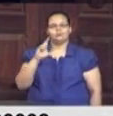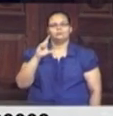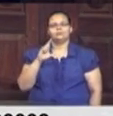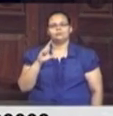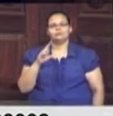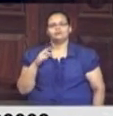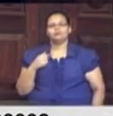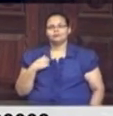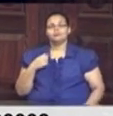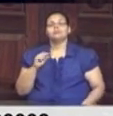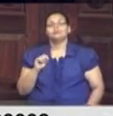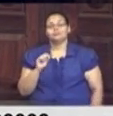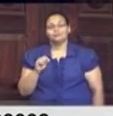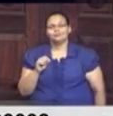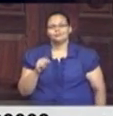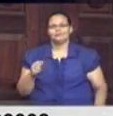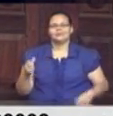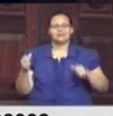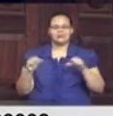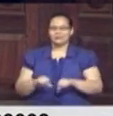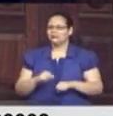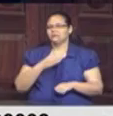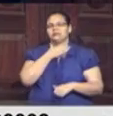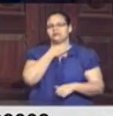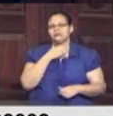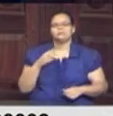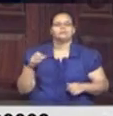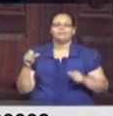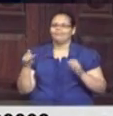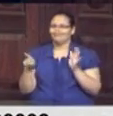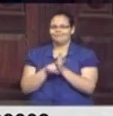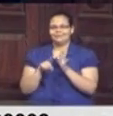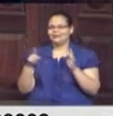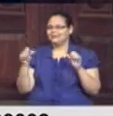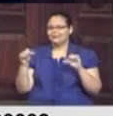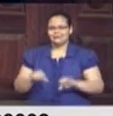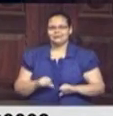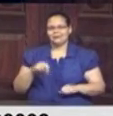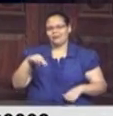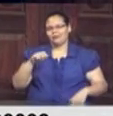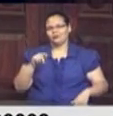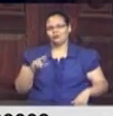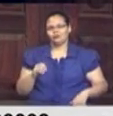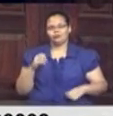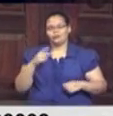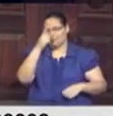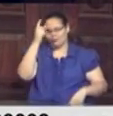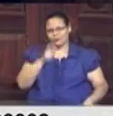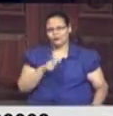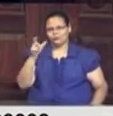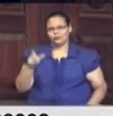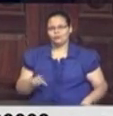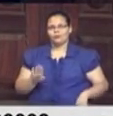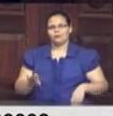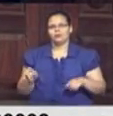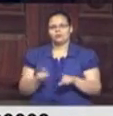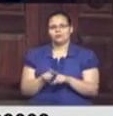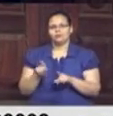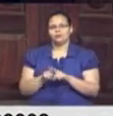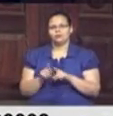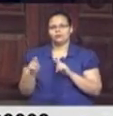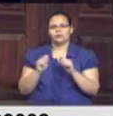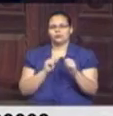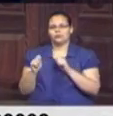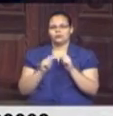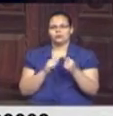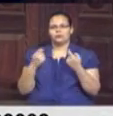recessão, produzirá efeitos mais negativos do que positivos, não só para as pessoas, mas também para a economia. Por